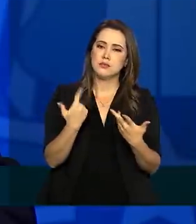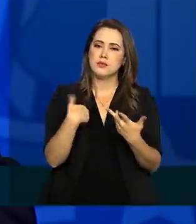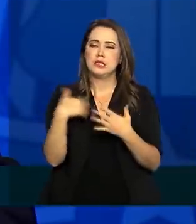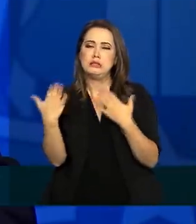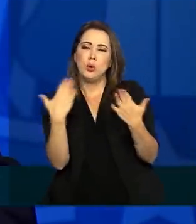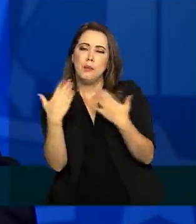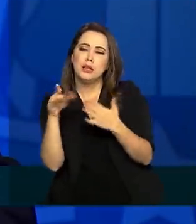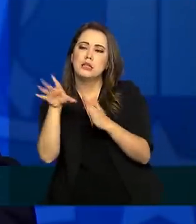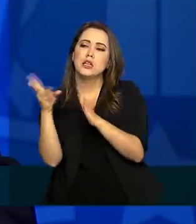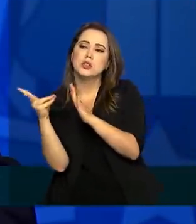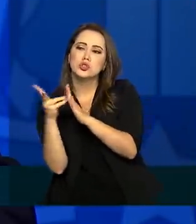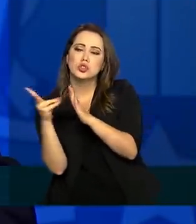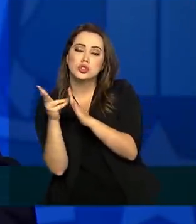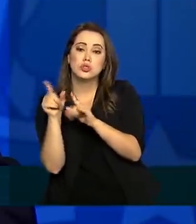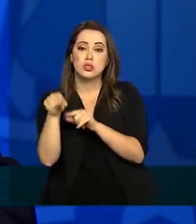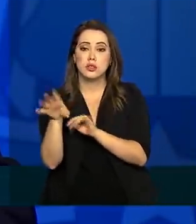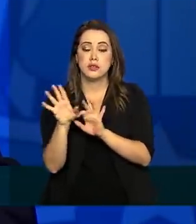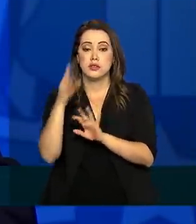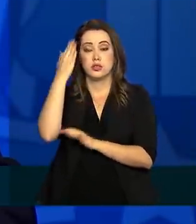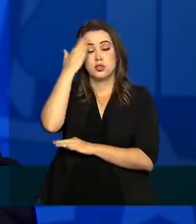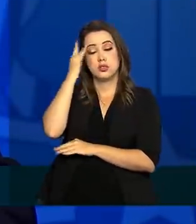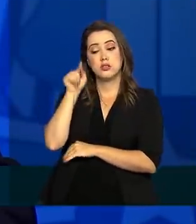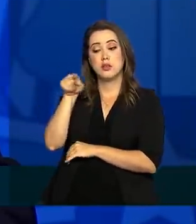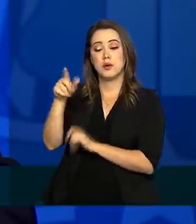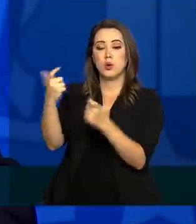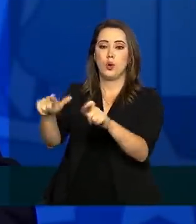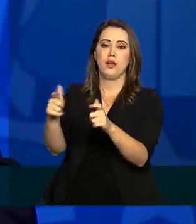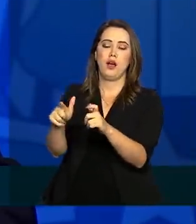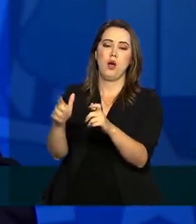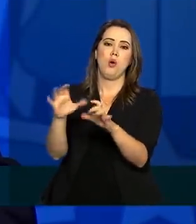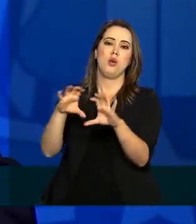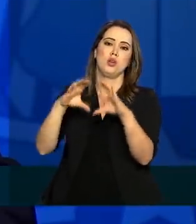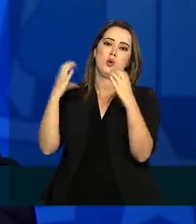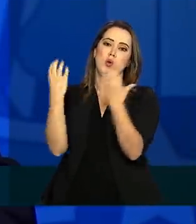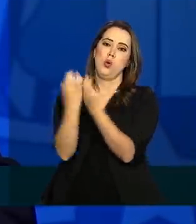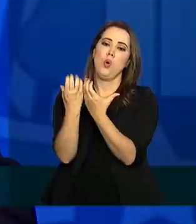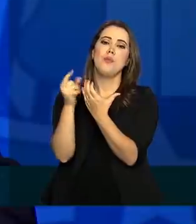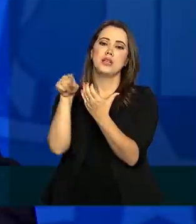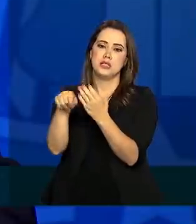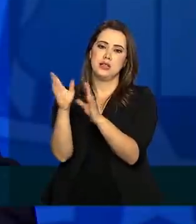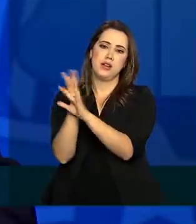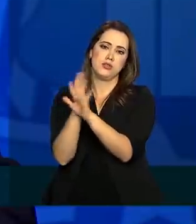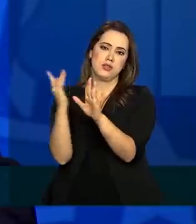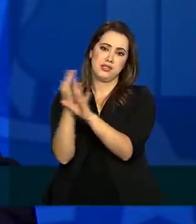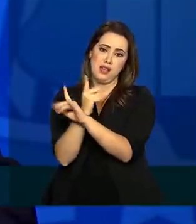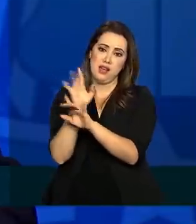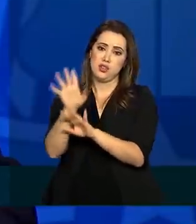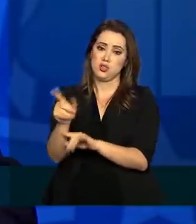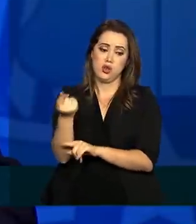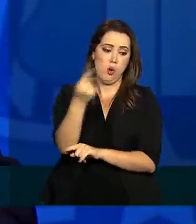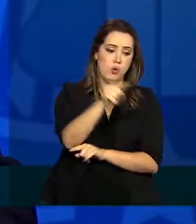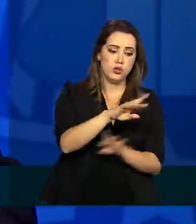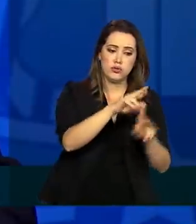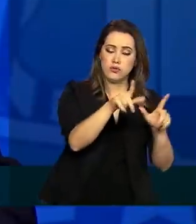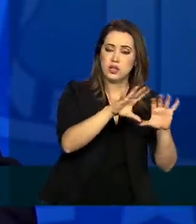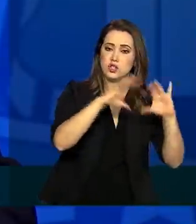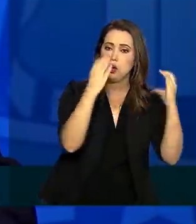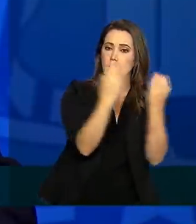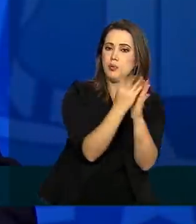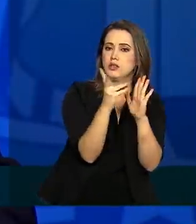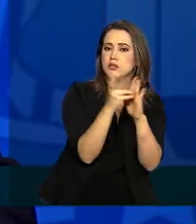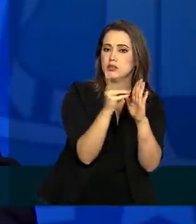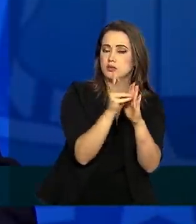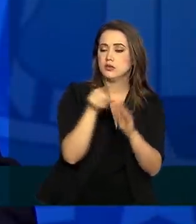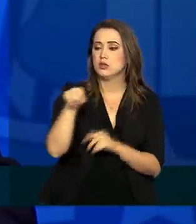a de indígenas, percebendo que a coleta foi realizada em área urbana, não com o indígena aldeado. Para esses indígenas